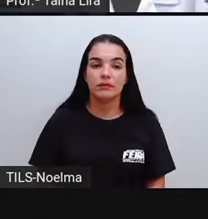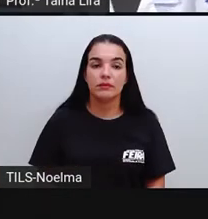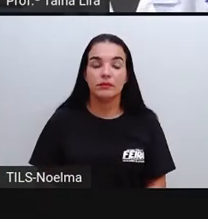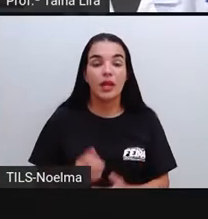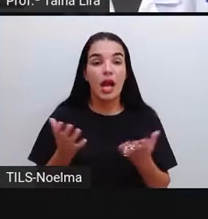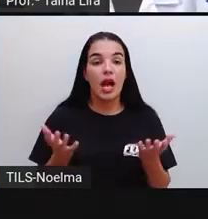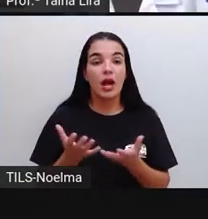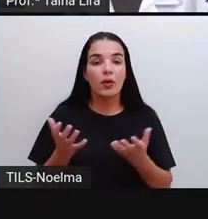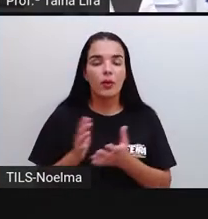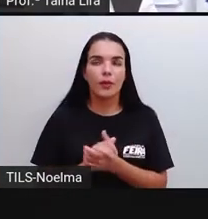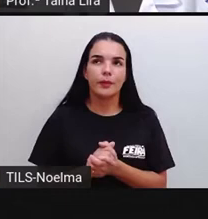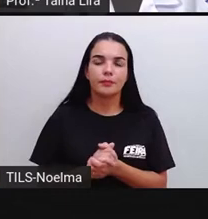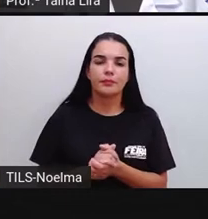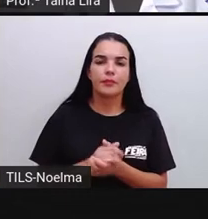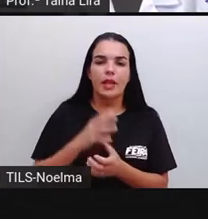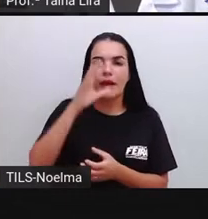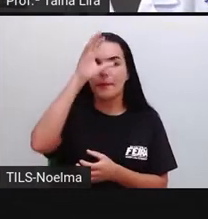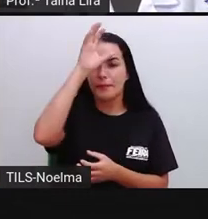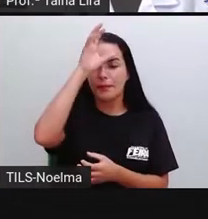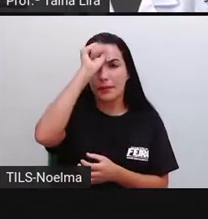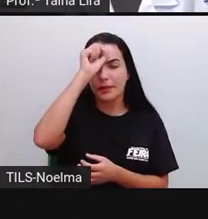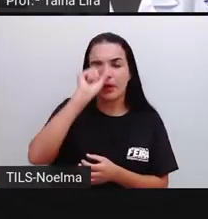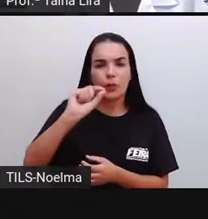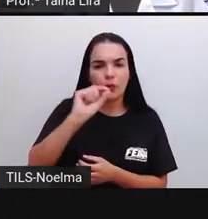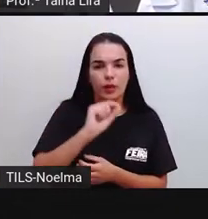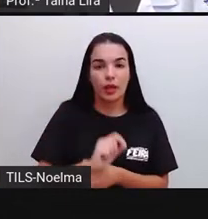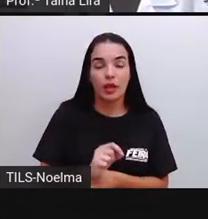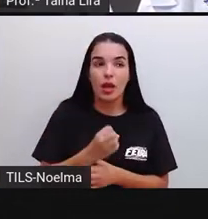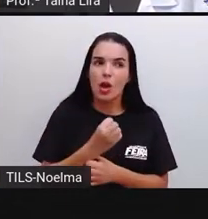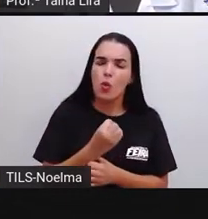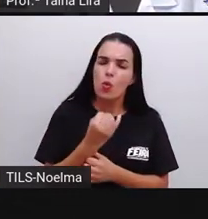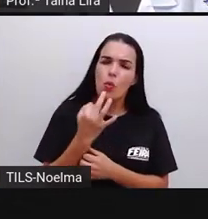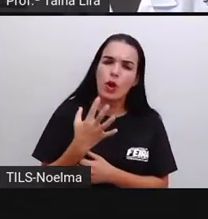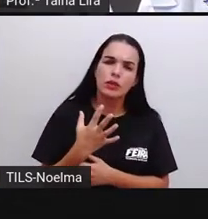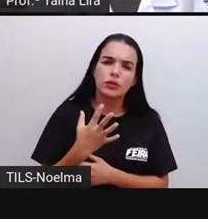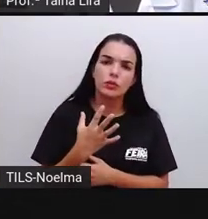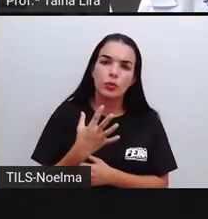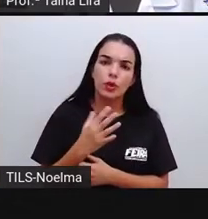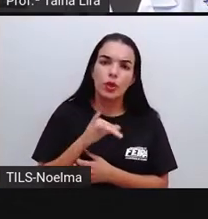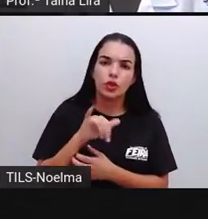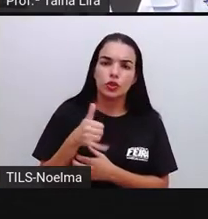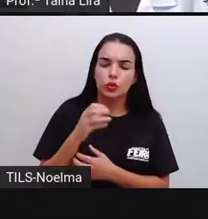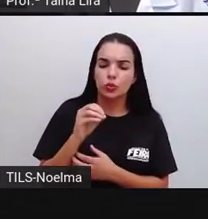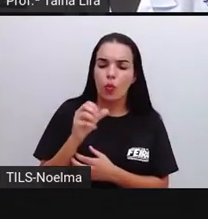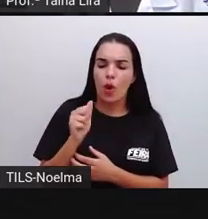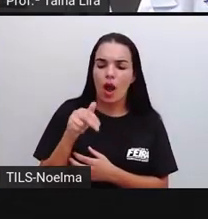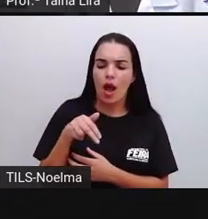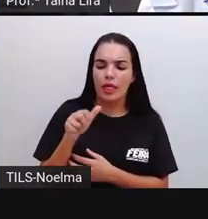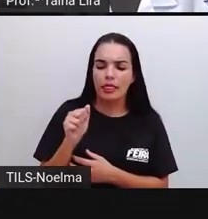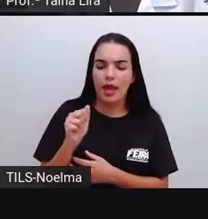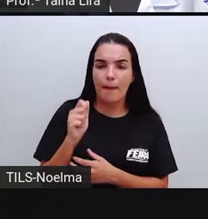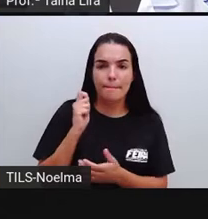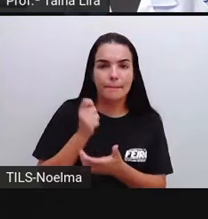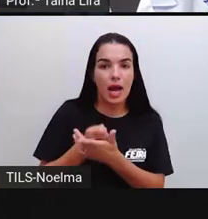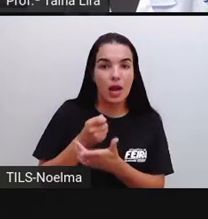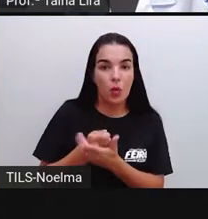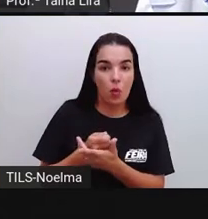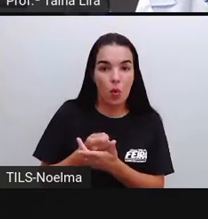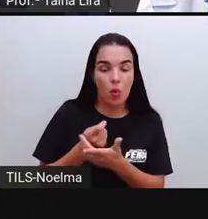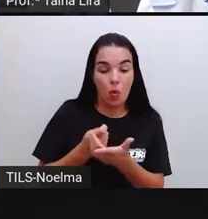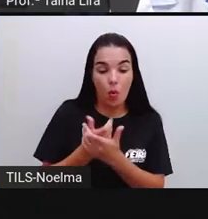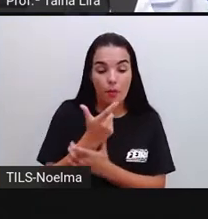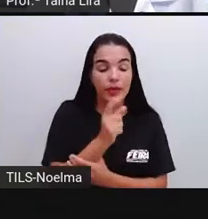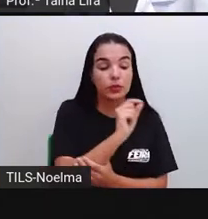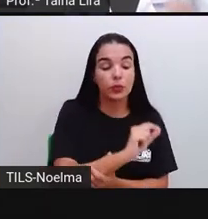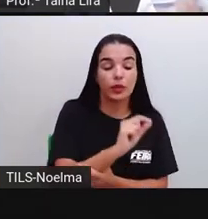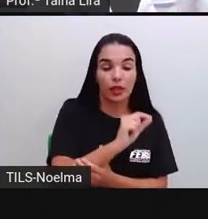Quanto será que Joana pagou, segundo ano, comprando aí o sabão em pó e o salgadinho?